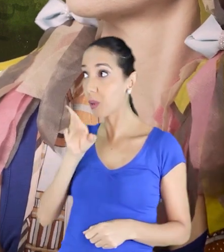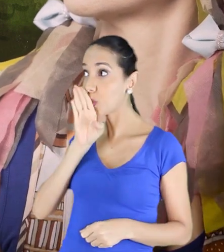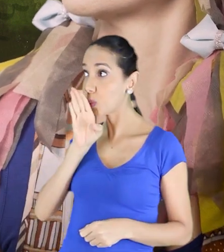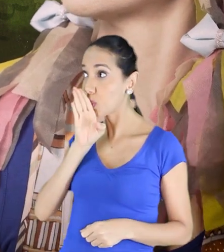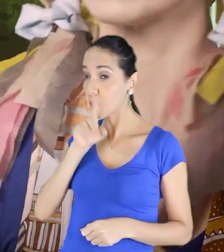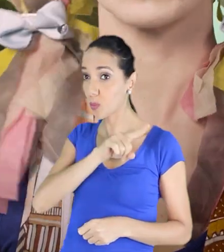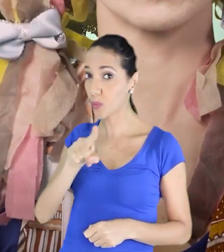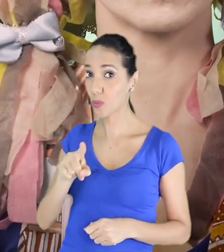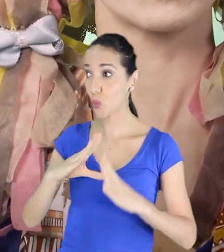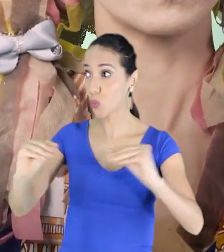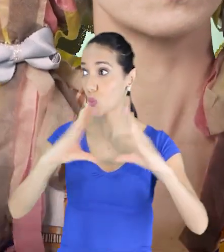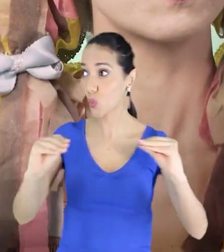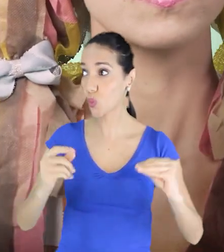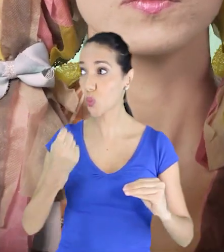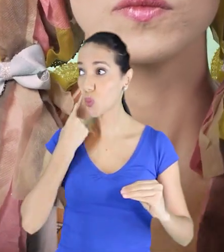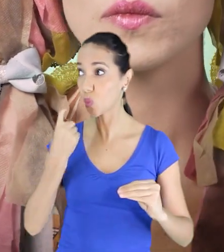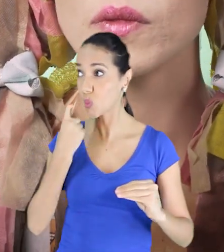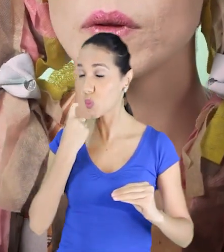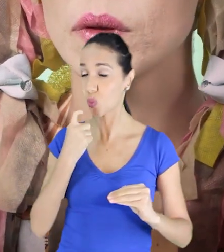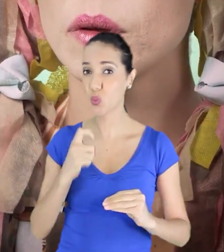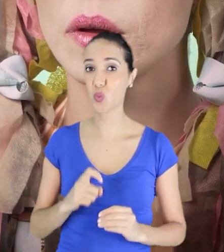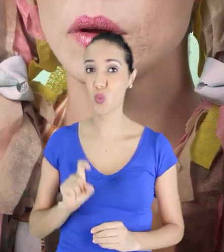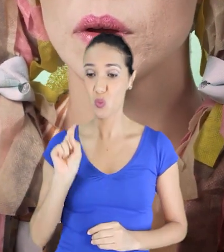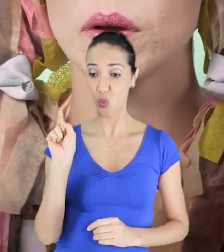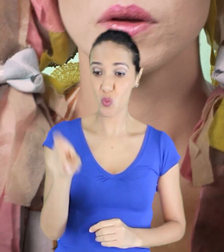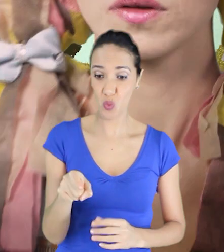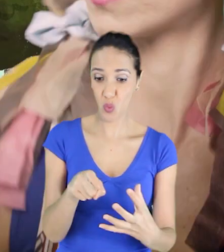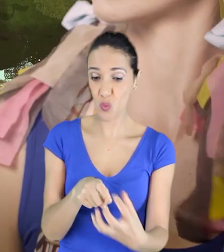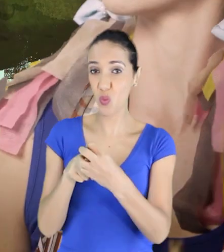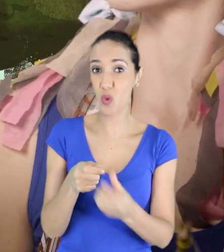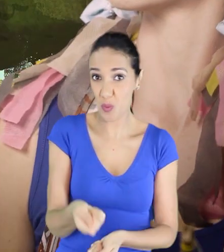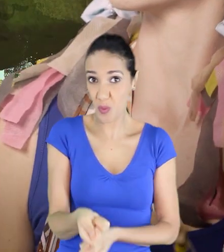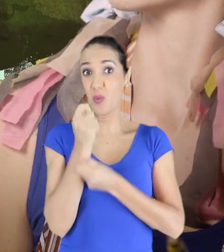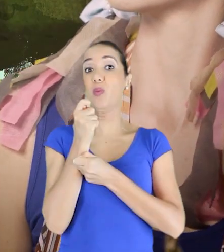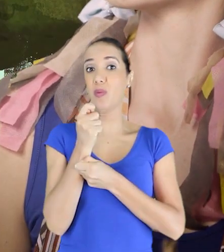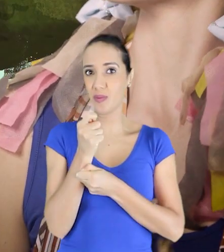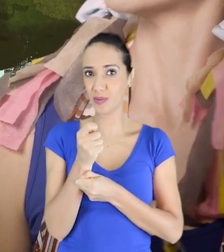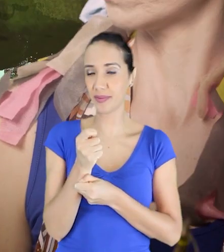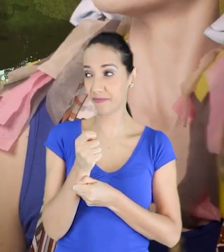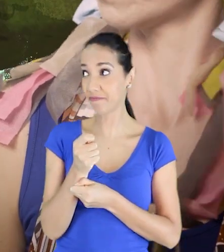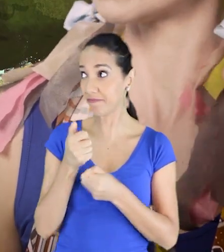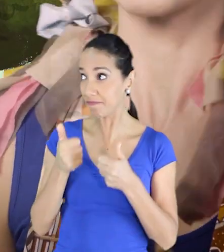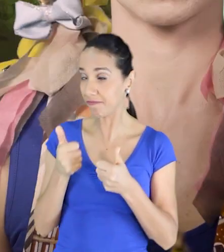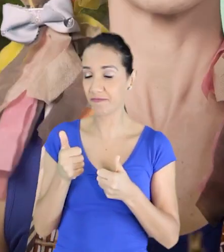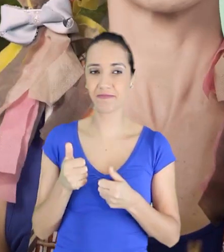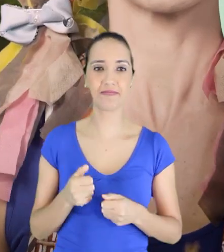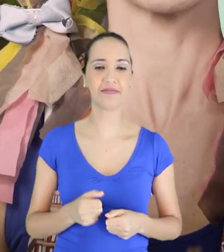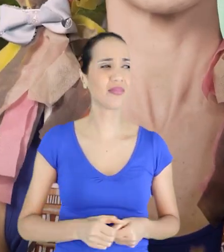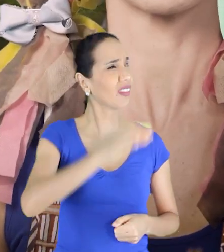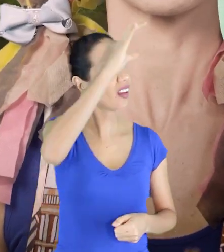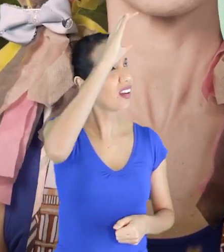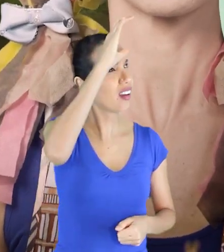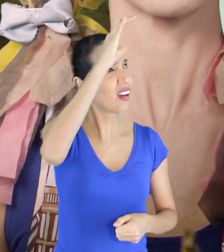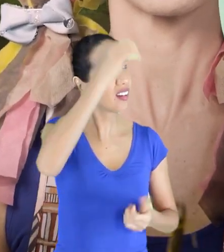Logo que um dele fele ficar, zup! Deu um puxão na linha. Tia Anastácia, você me paria